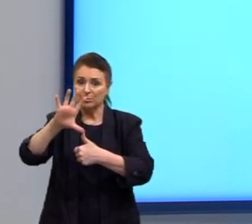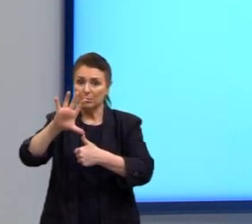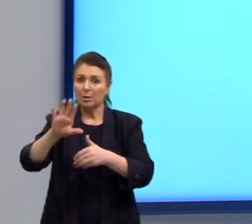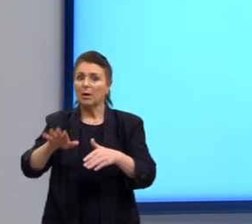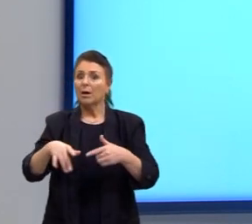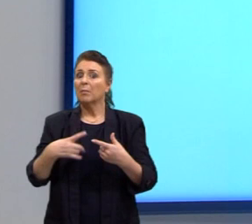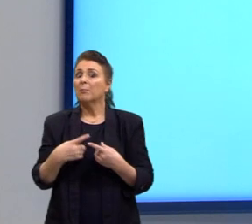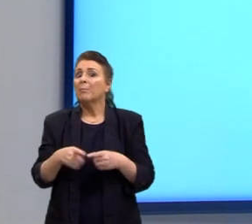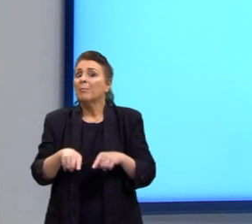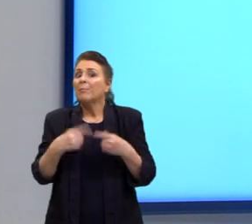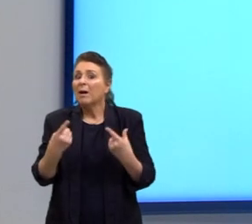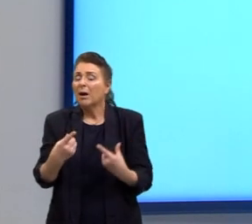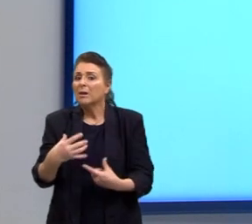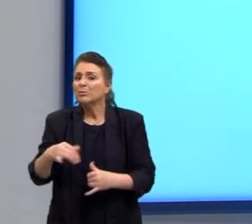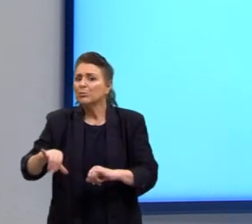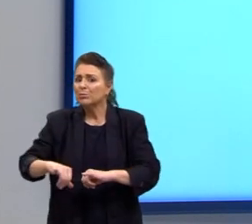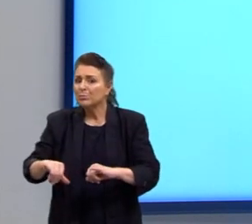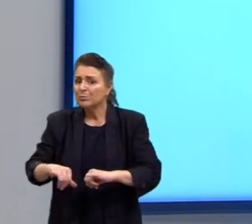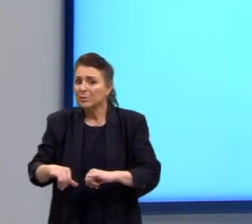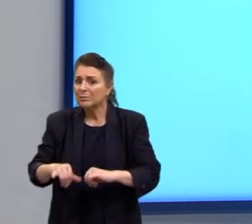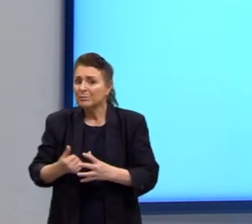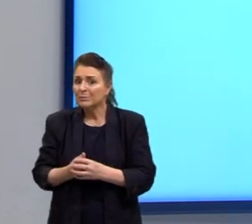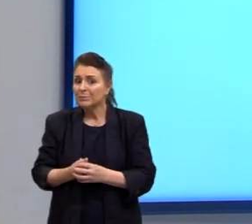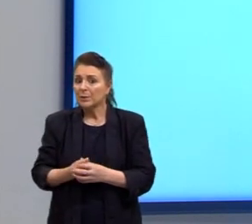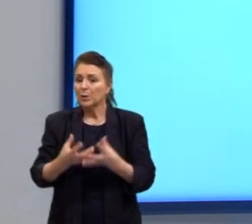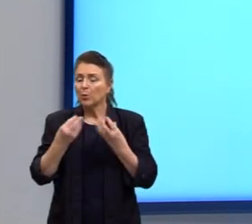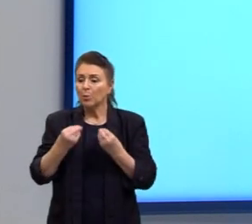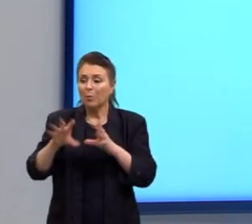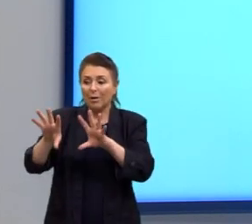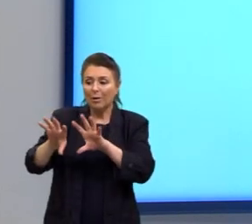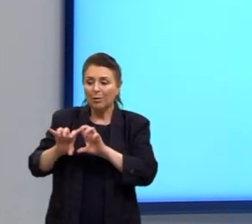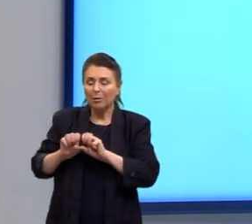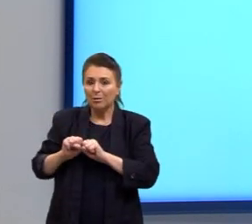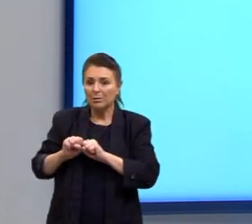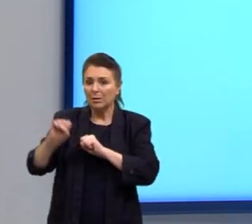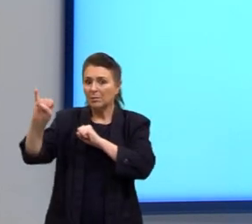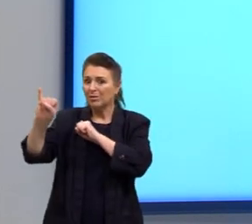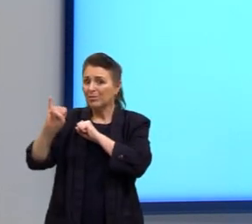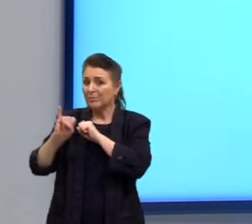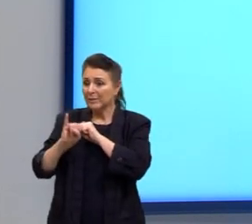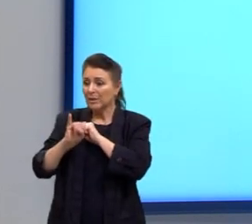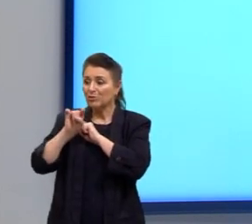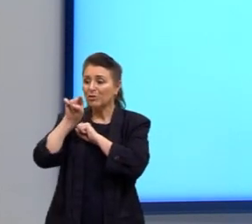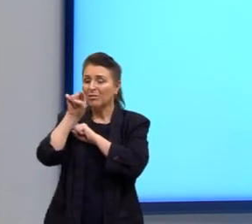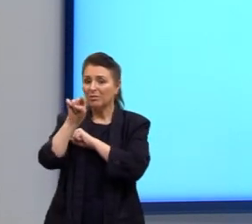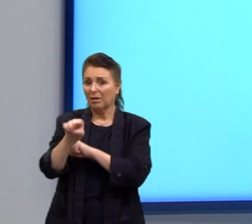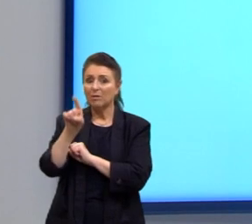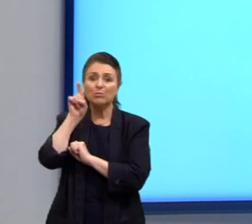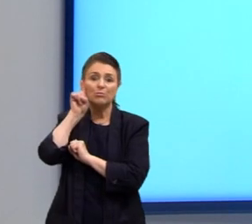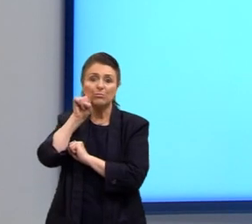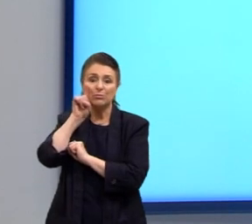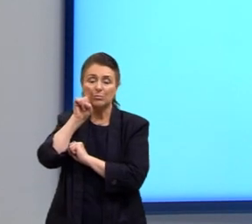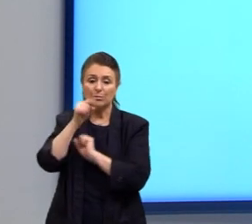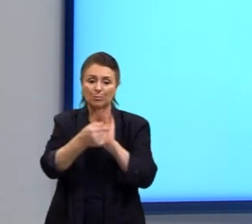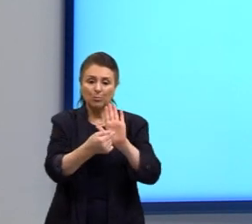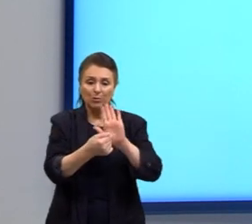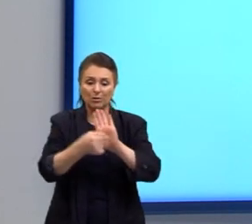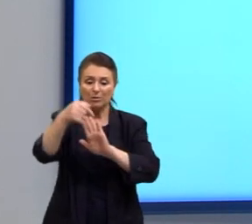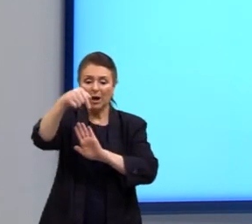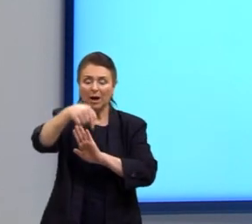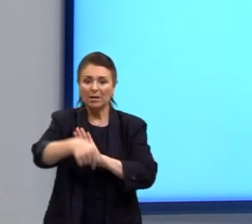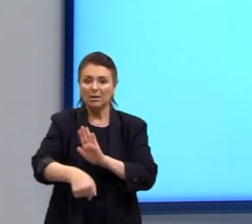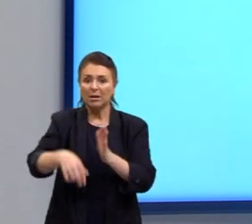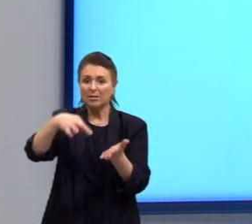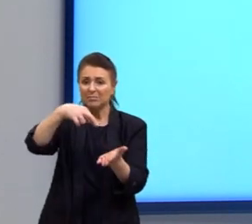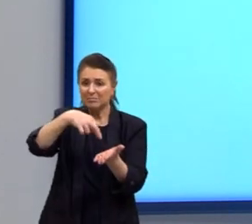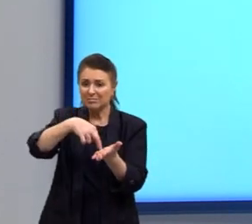como é a acolhida desse imigrante nos Estados Unidos? E trazendo para a nossa realidade do Brasil, como é